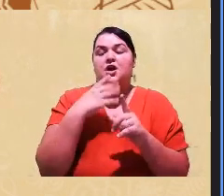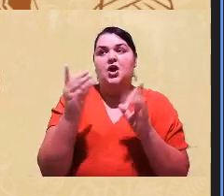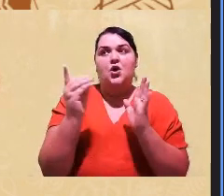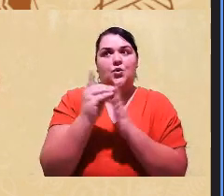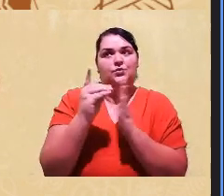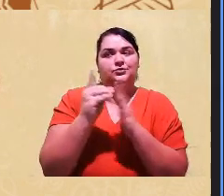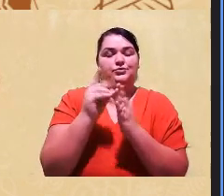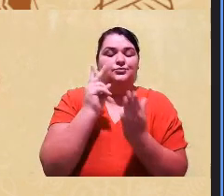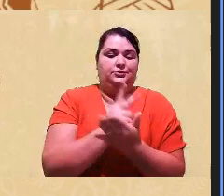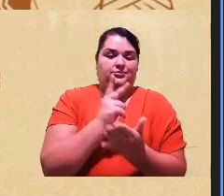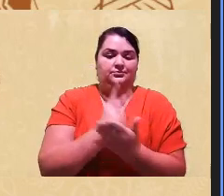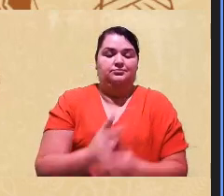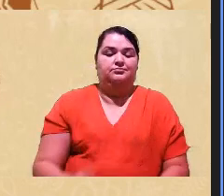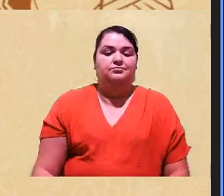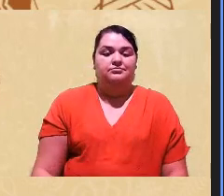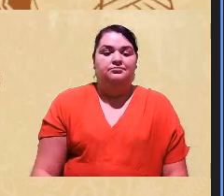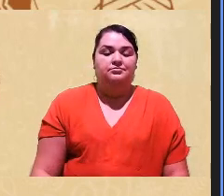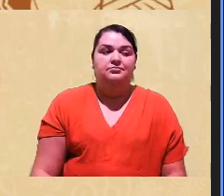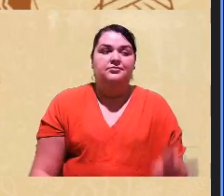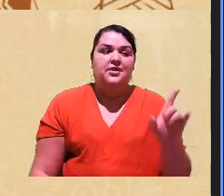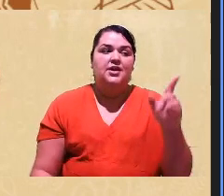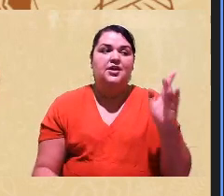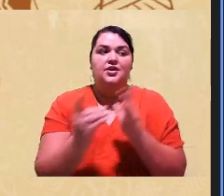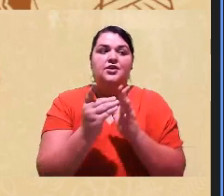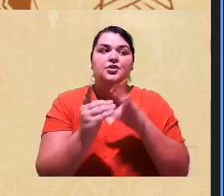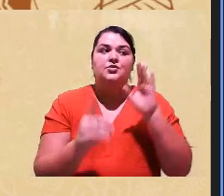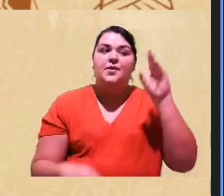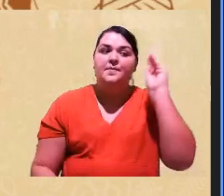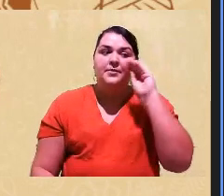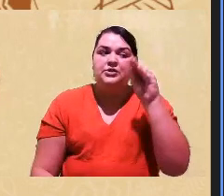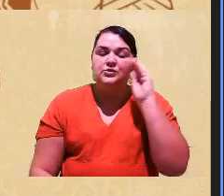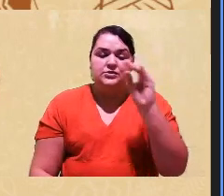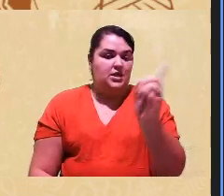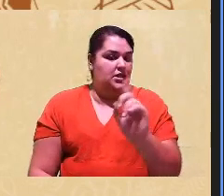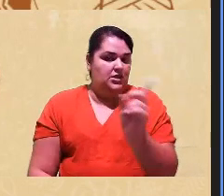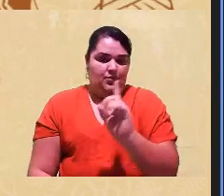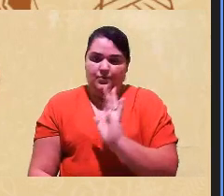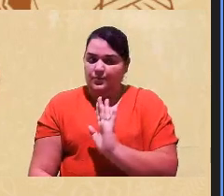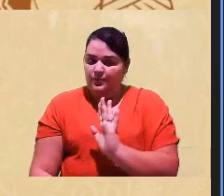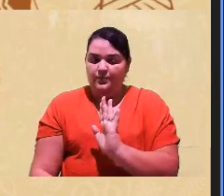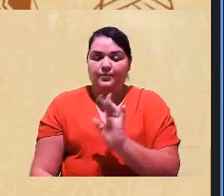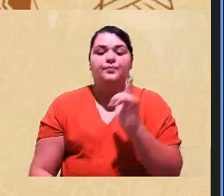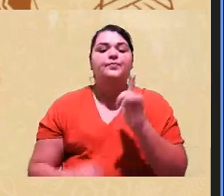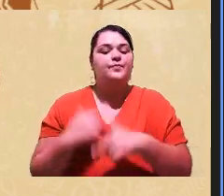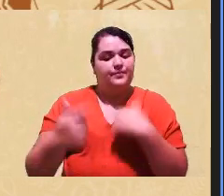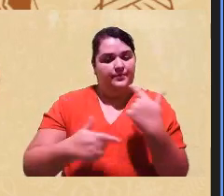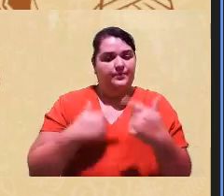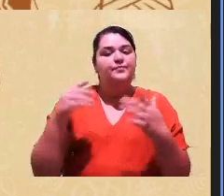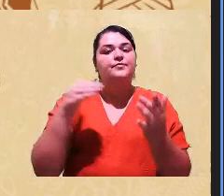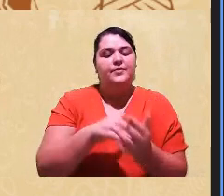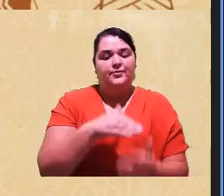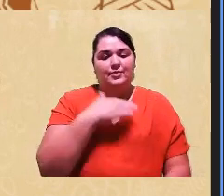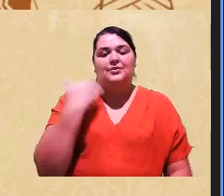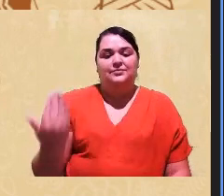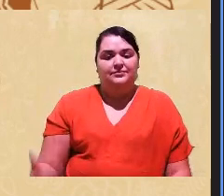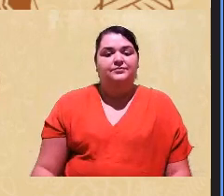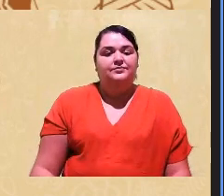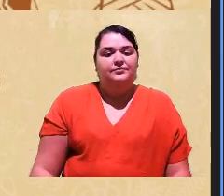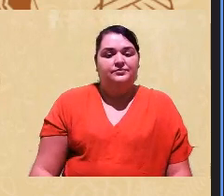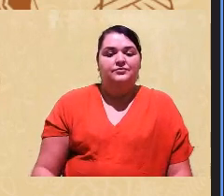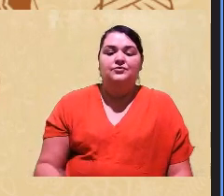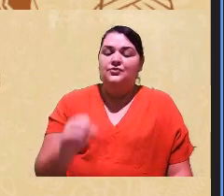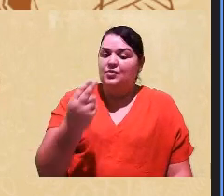É que índio é preguiçoso. Não. Na verdade, nós trabalhamos até morrer. Ou até quase